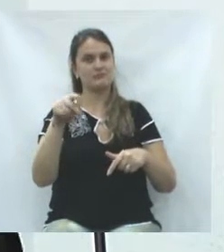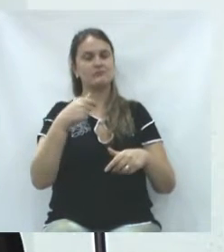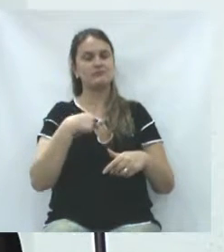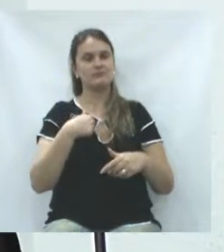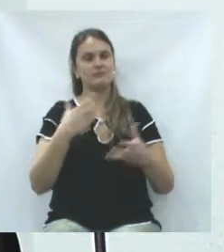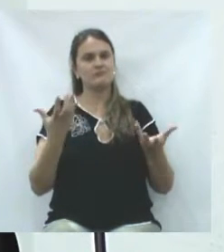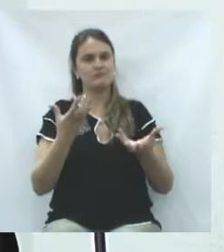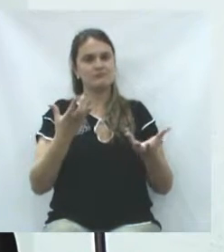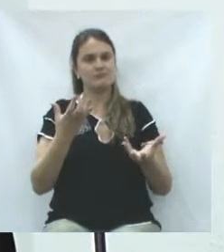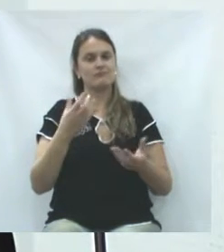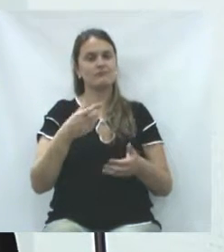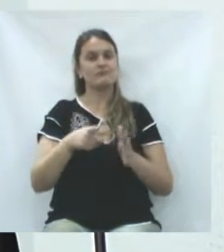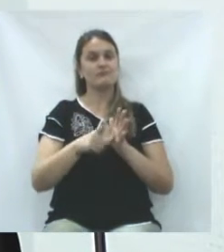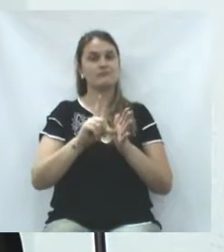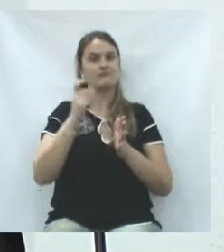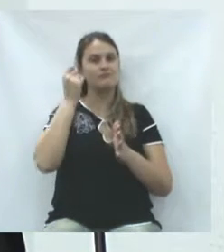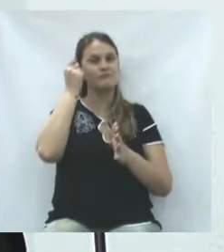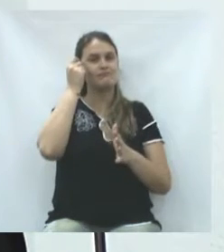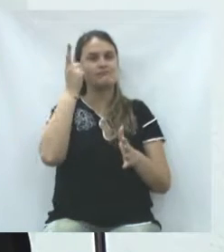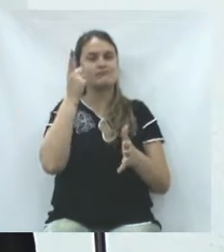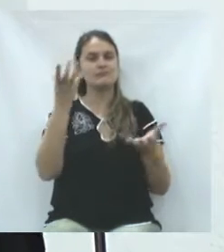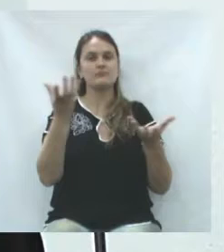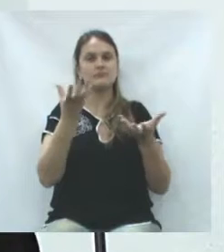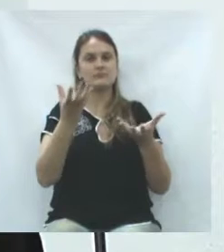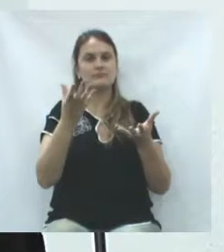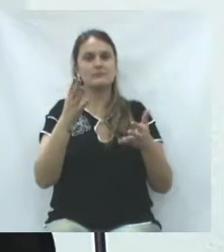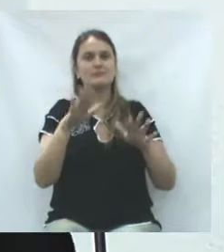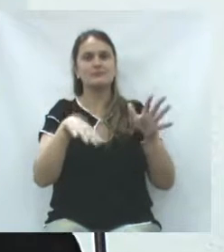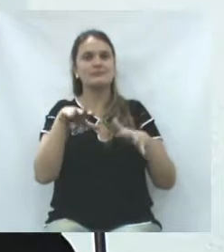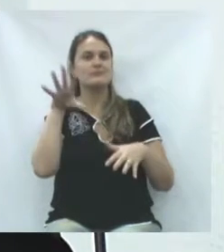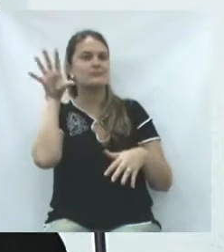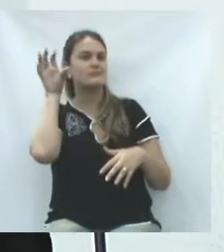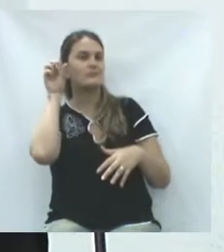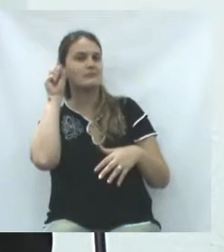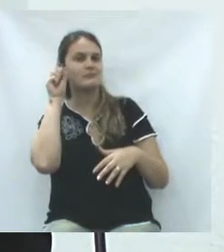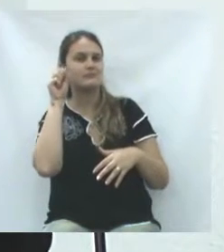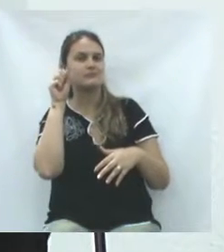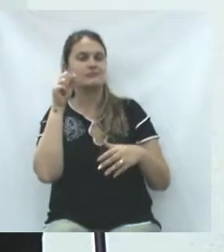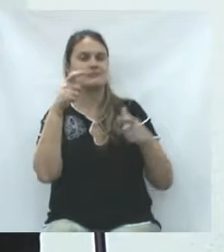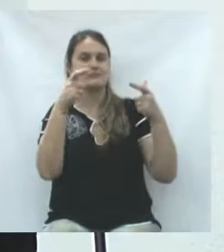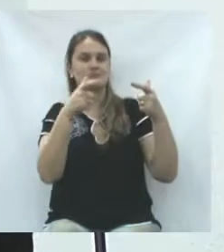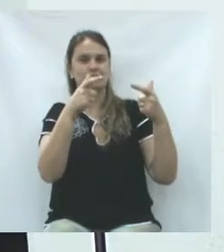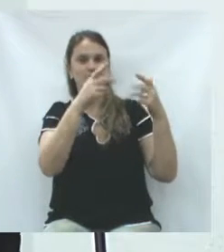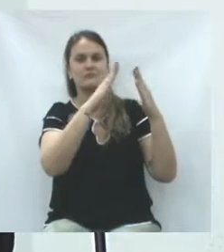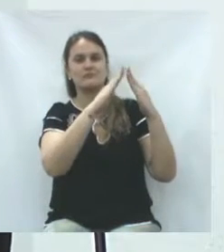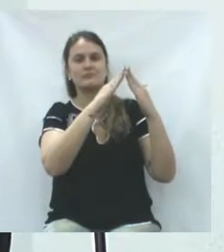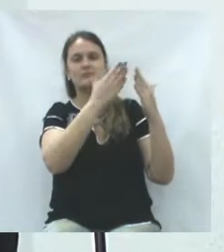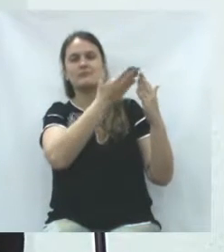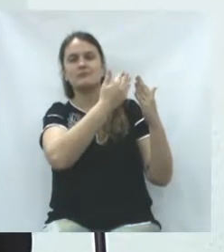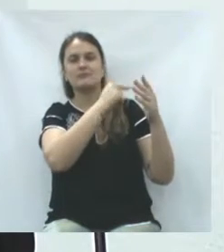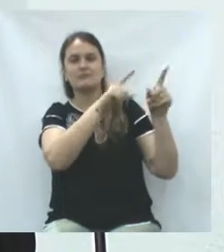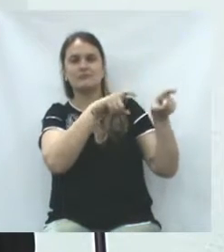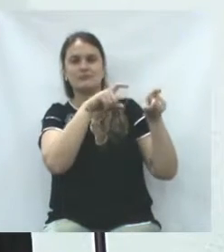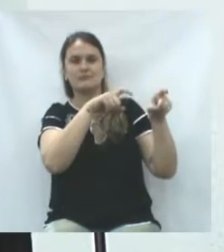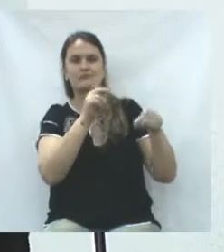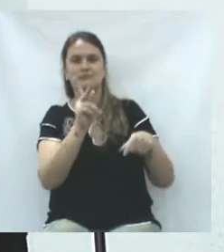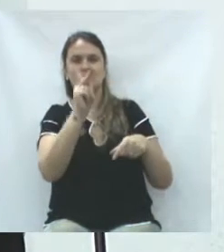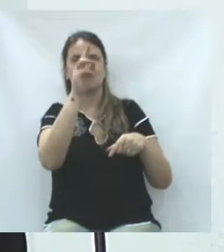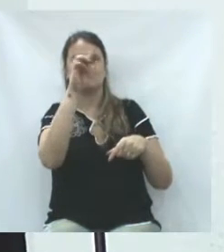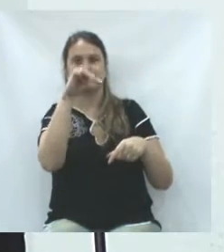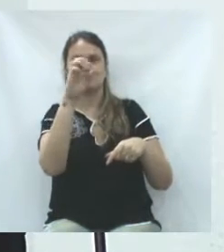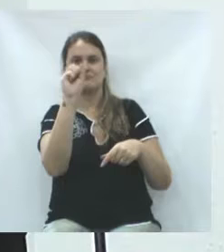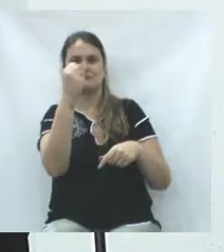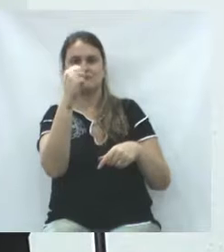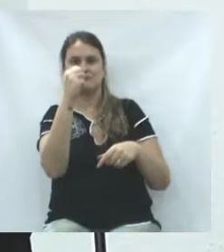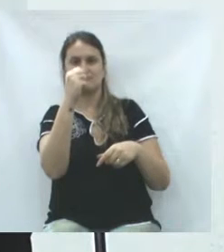de ser antes de uma ideia, que eu colocava, às vezes, ao ouvir de lá onde nós morávamos, no quilômetro 8,